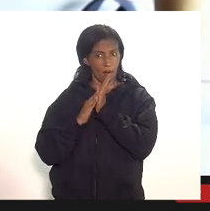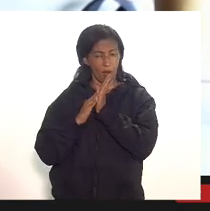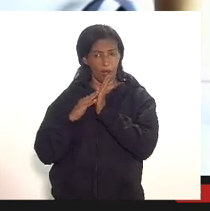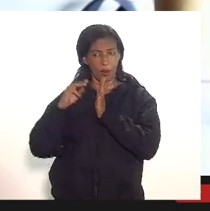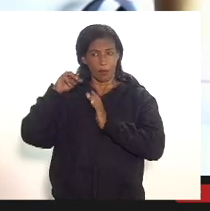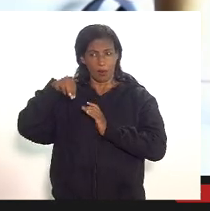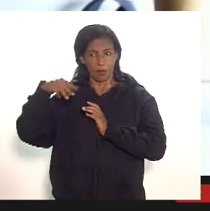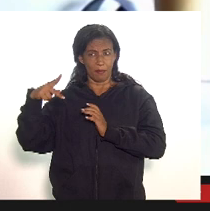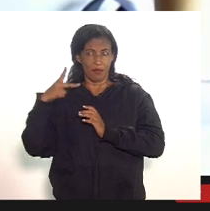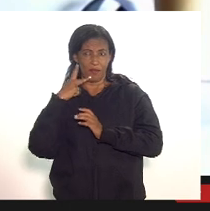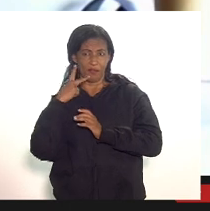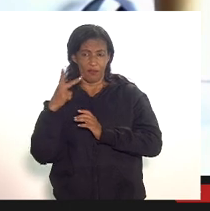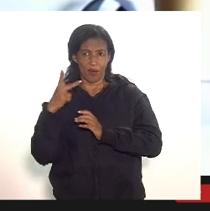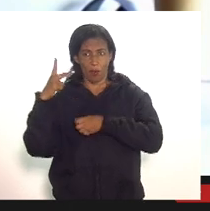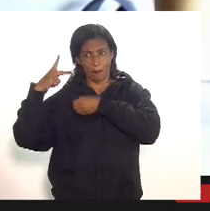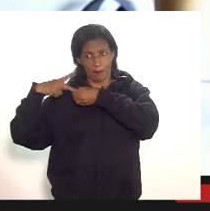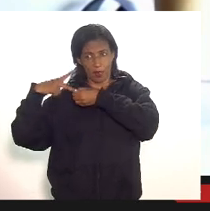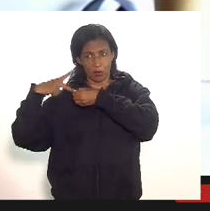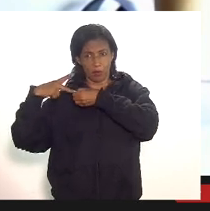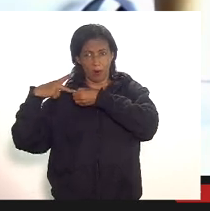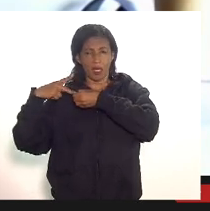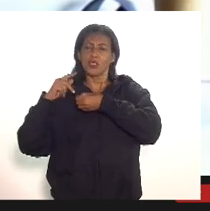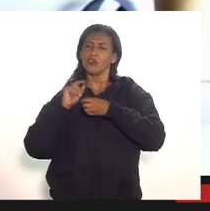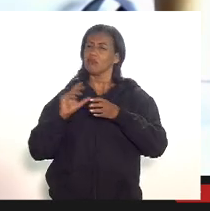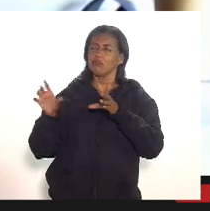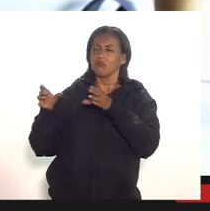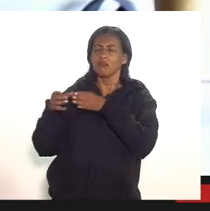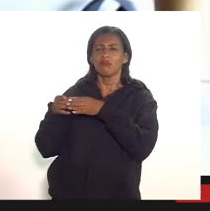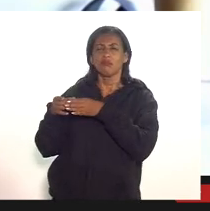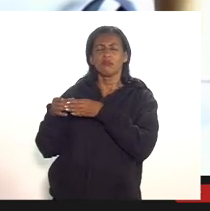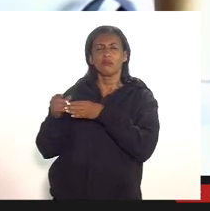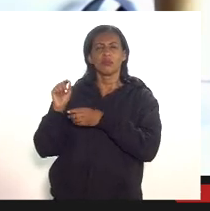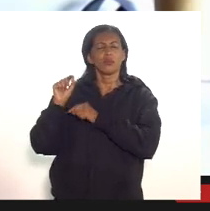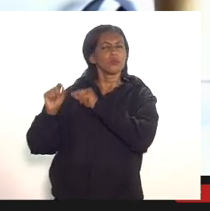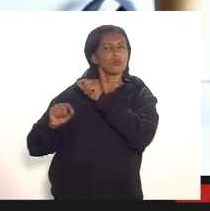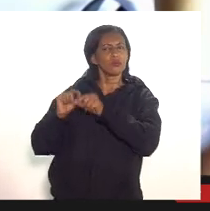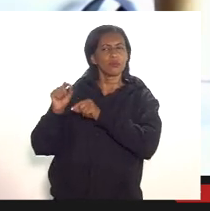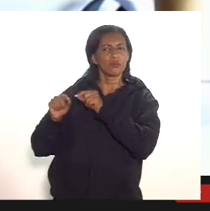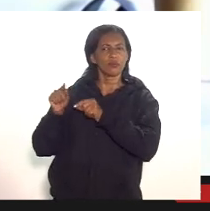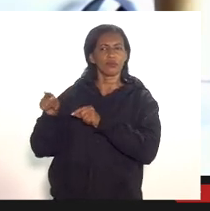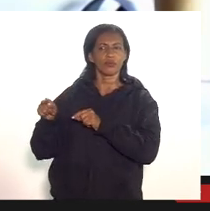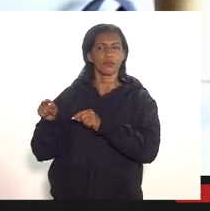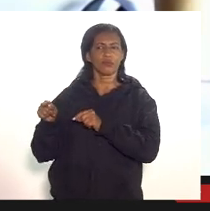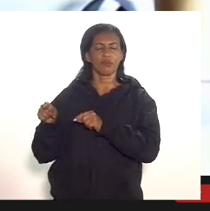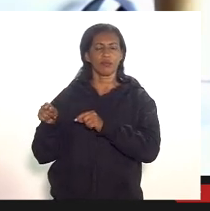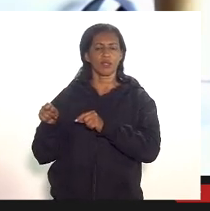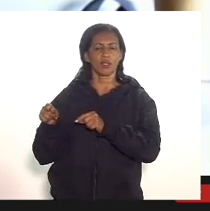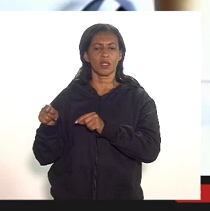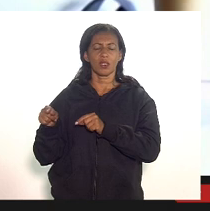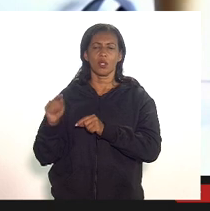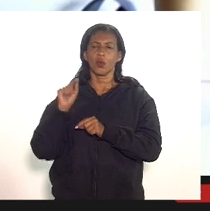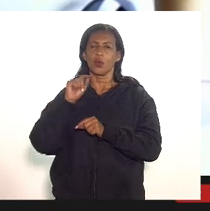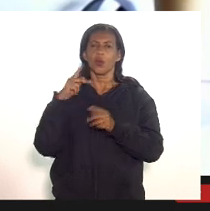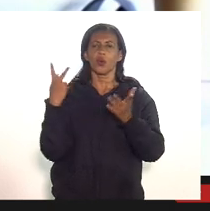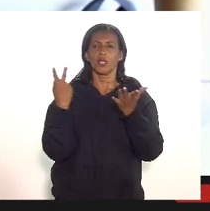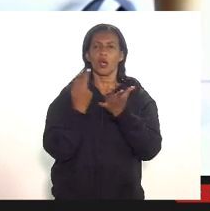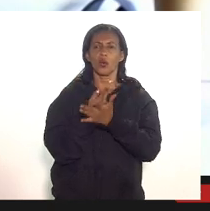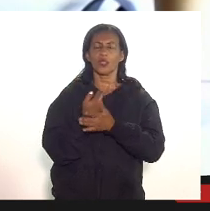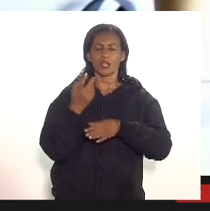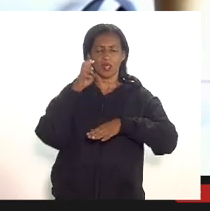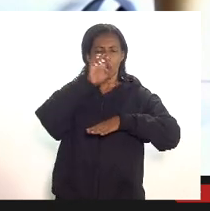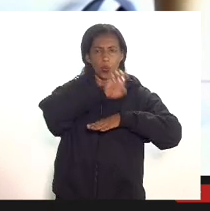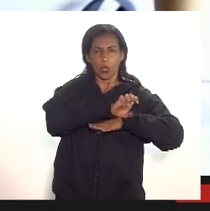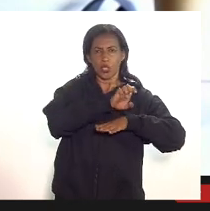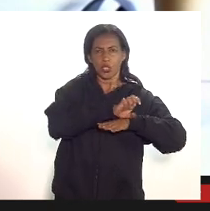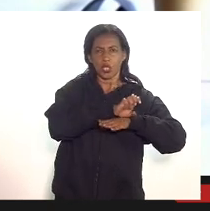leniência com a Petrobras o que diz respeito a questões que estão incidindo aqui no nosso estado do Rio de